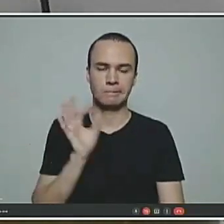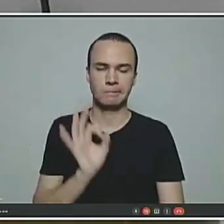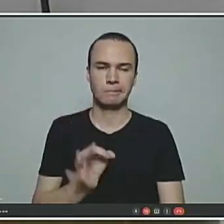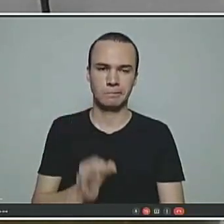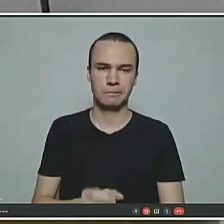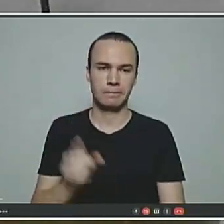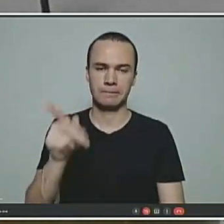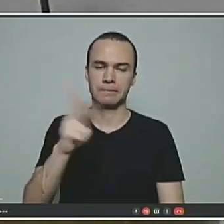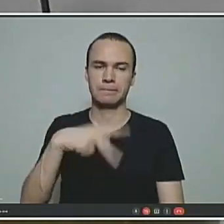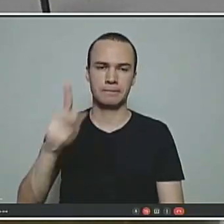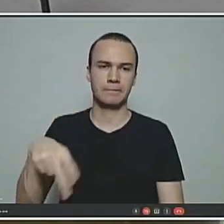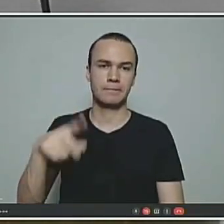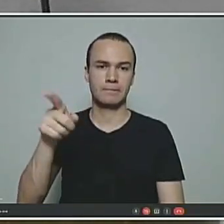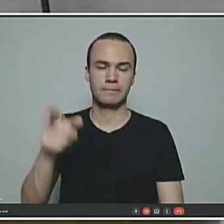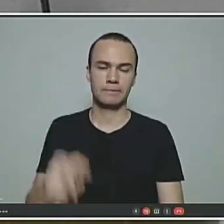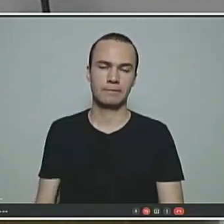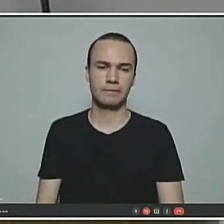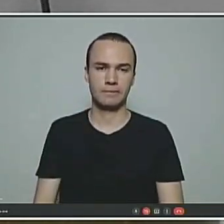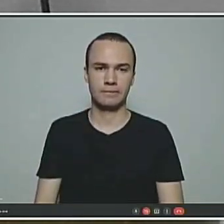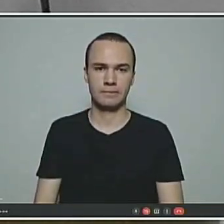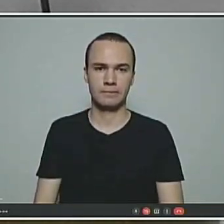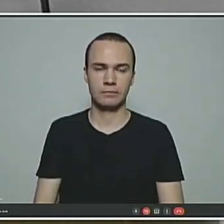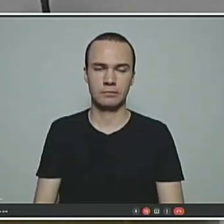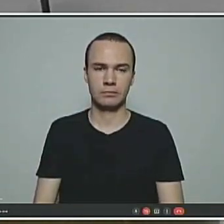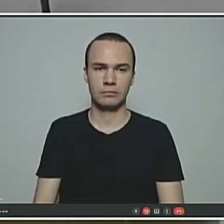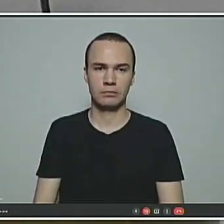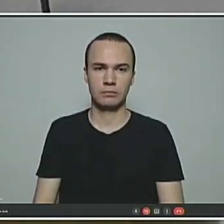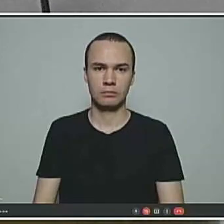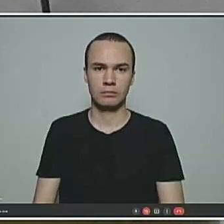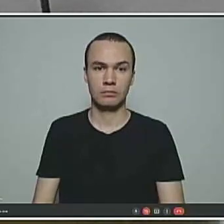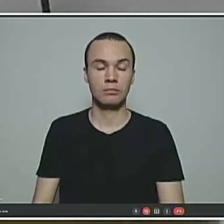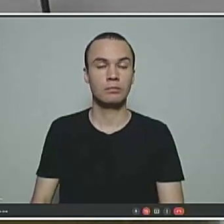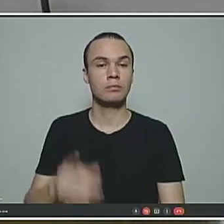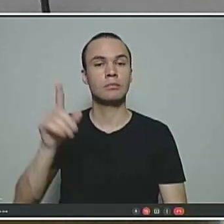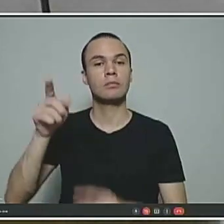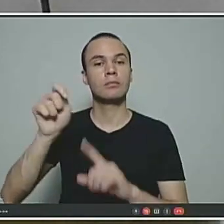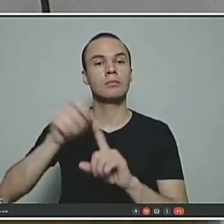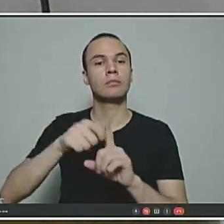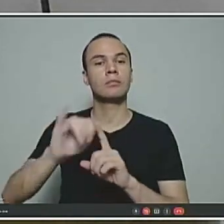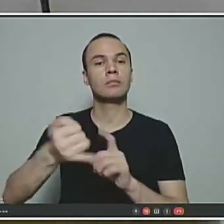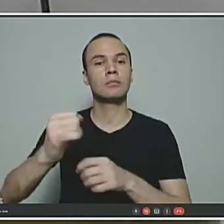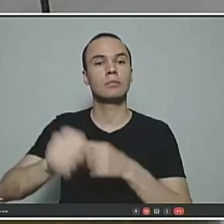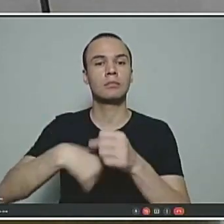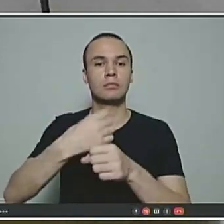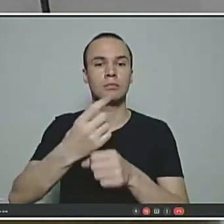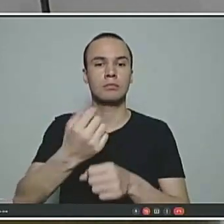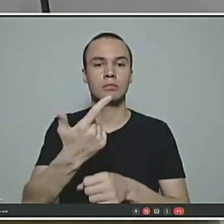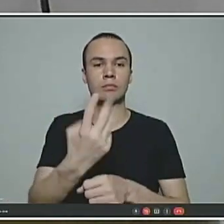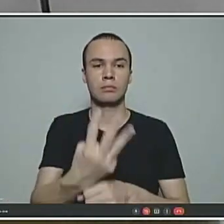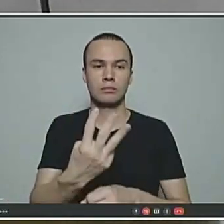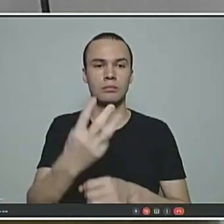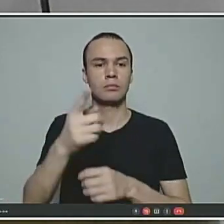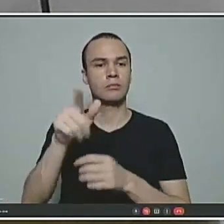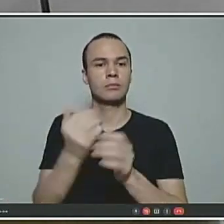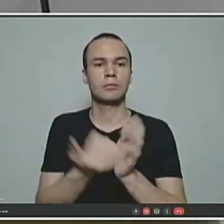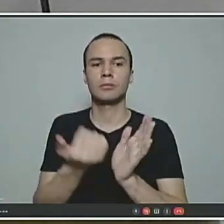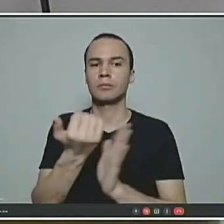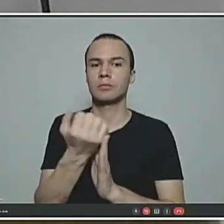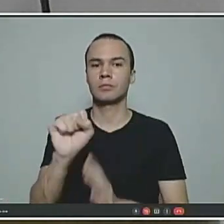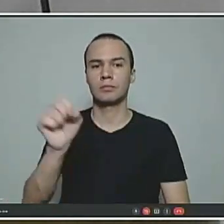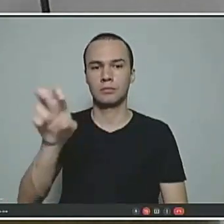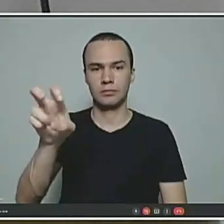aí quase se aposentando. E aí, a partir de janeiro de 2023, aumenta o ponto. 85,